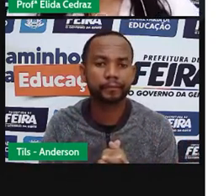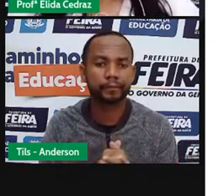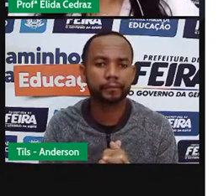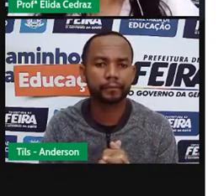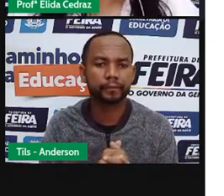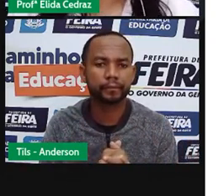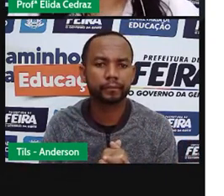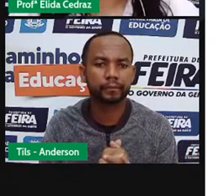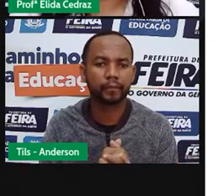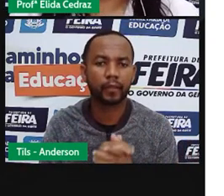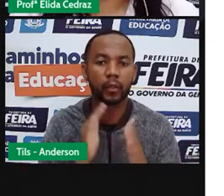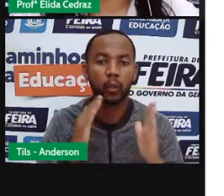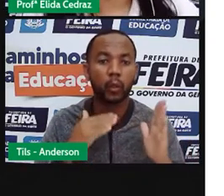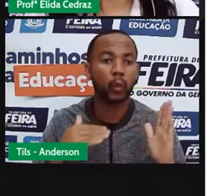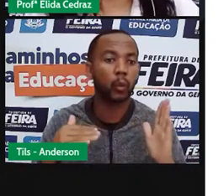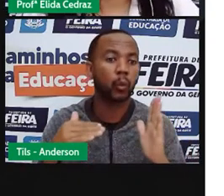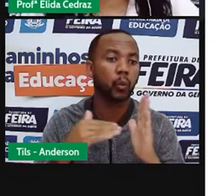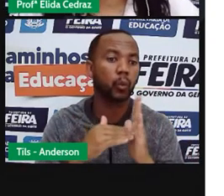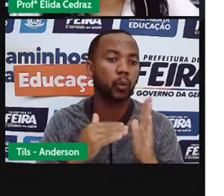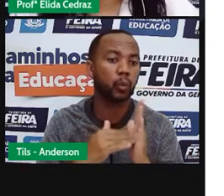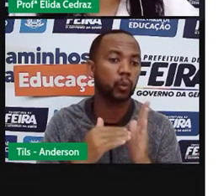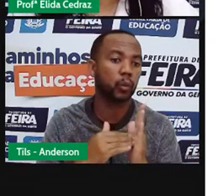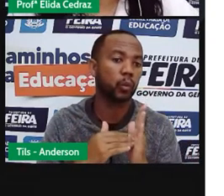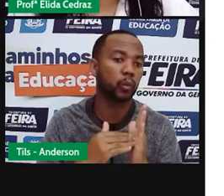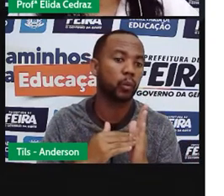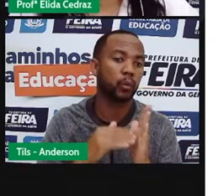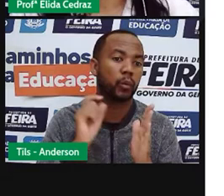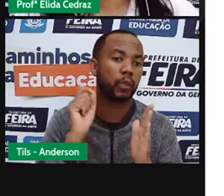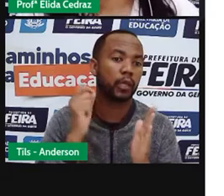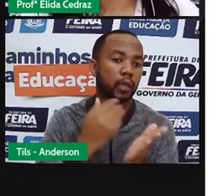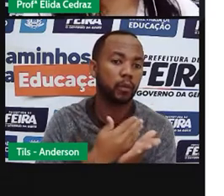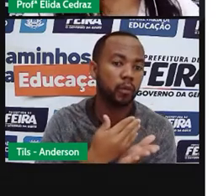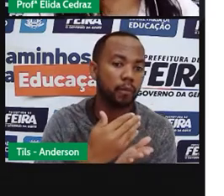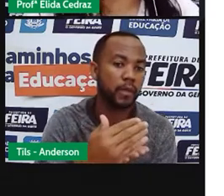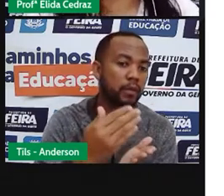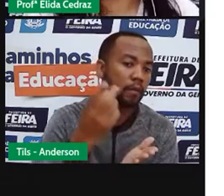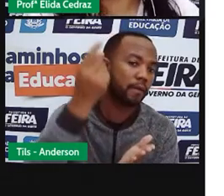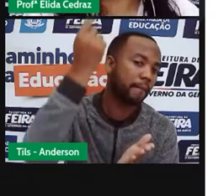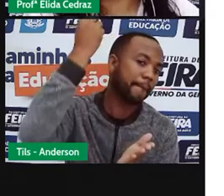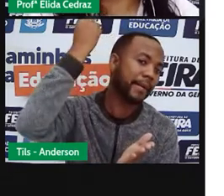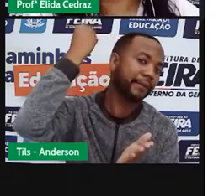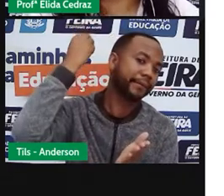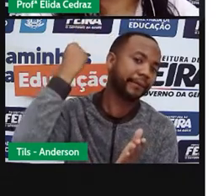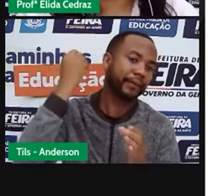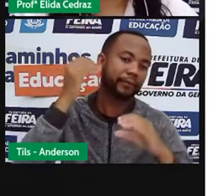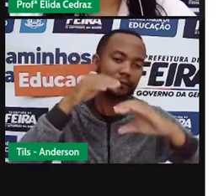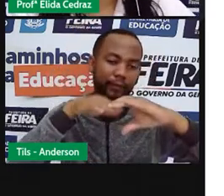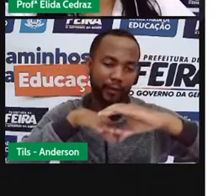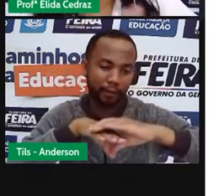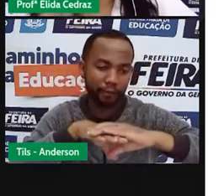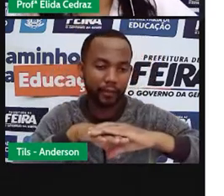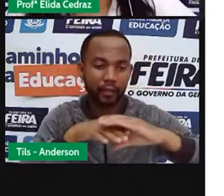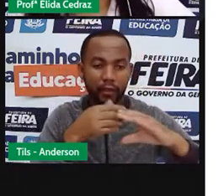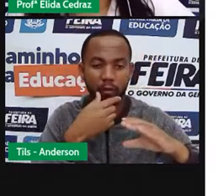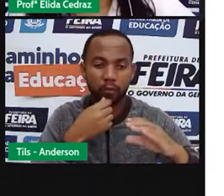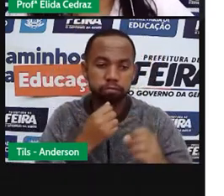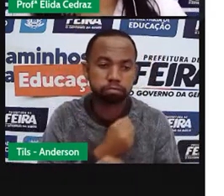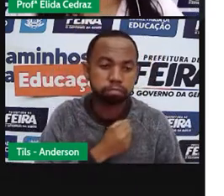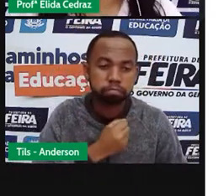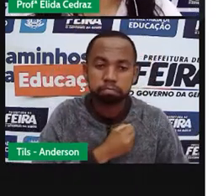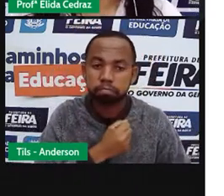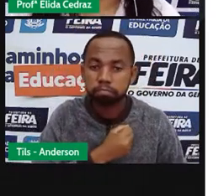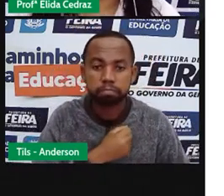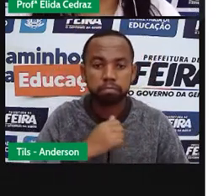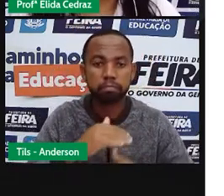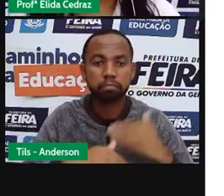Tudo começou lá nas cavernas. Arte, roupeço, depois o papiro,